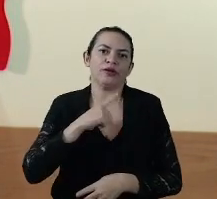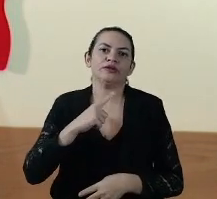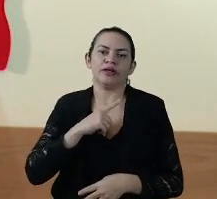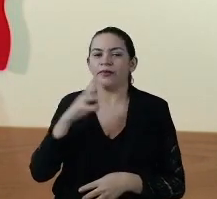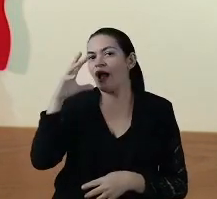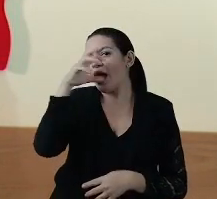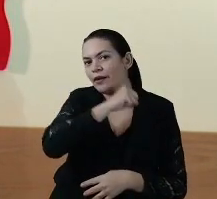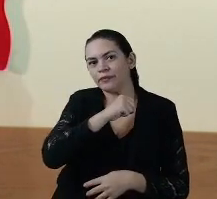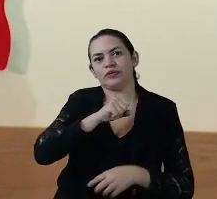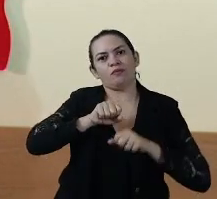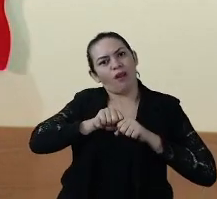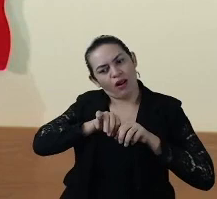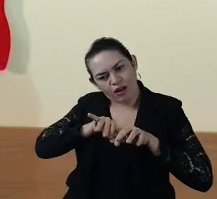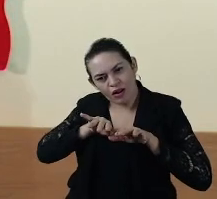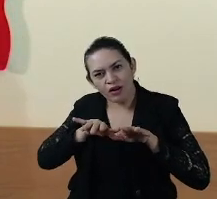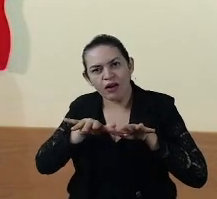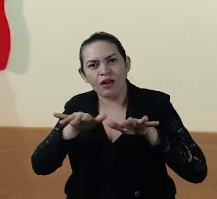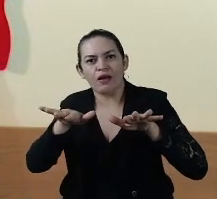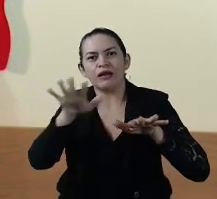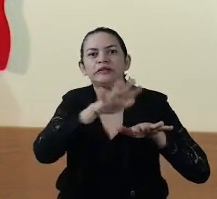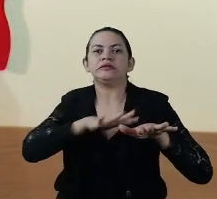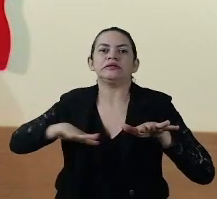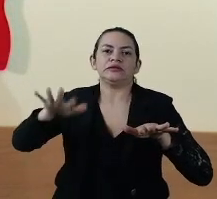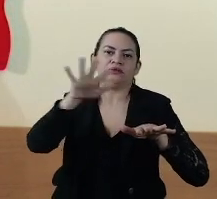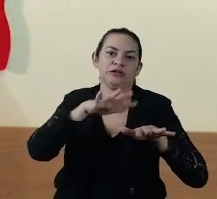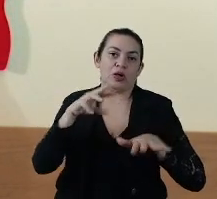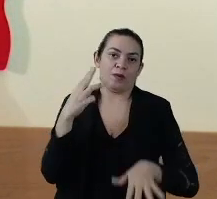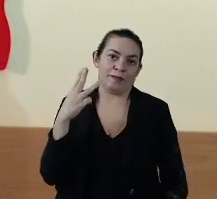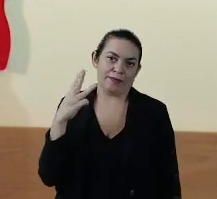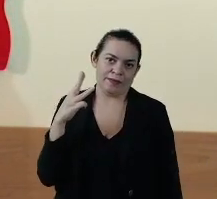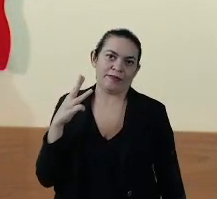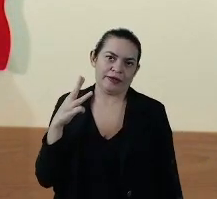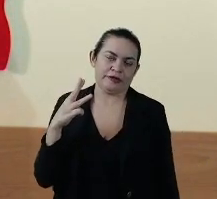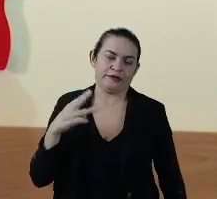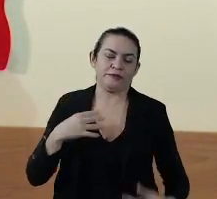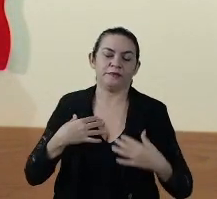atingimento de grande parte do território do nosso Estado.